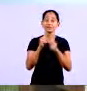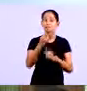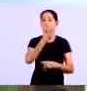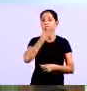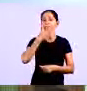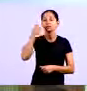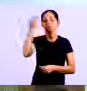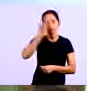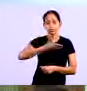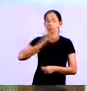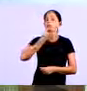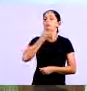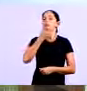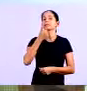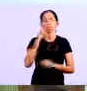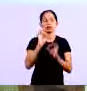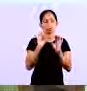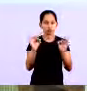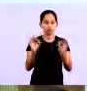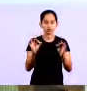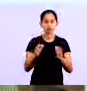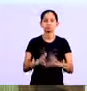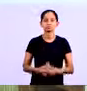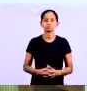a conta você vai estar tranquilo tá bom